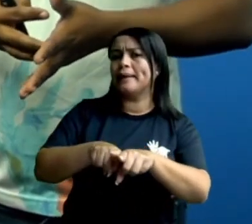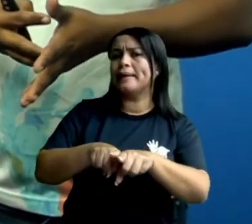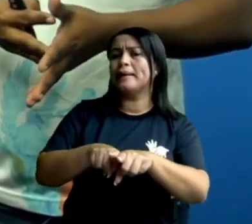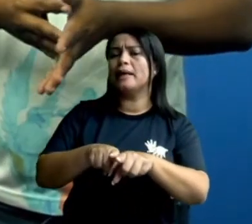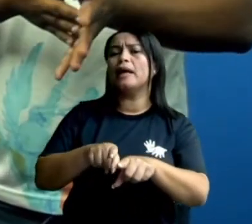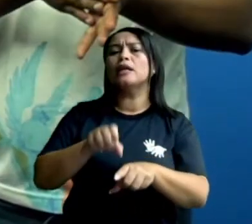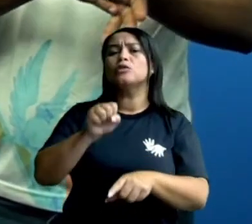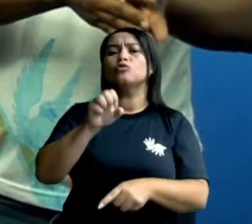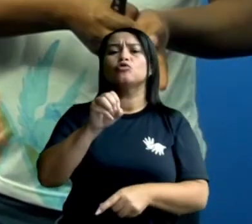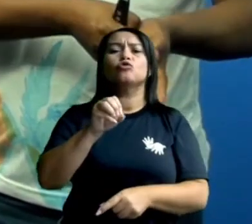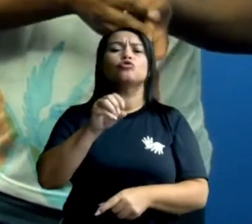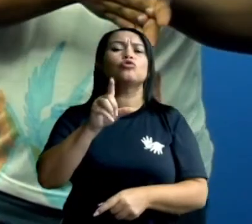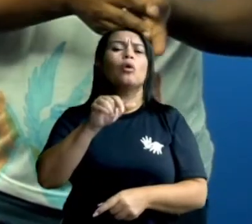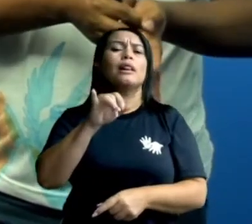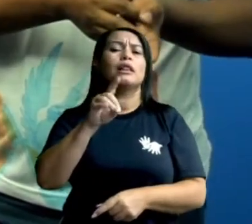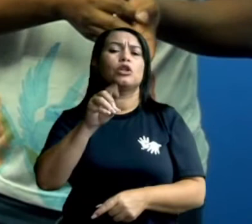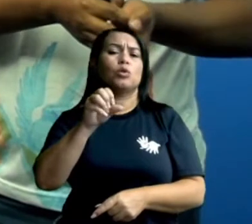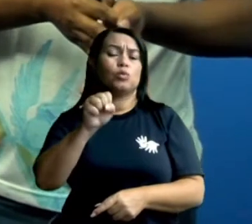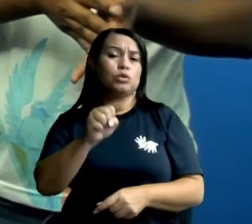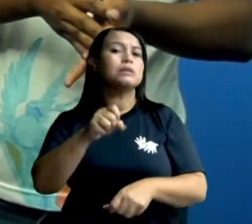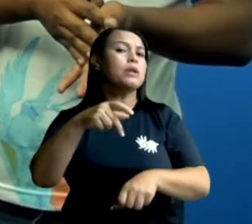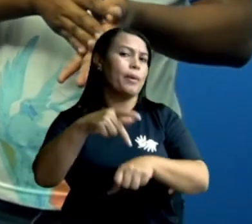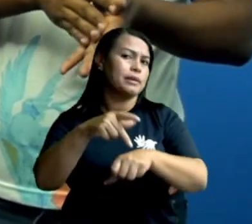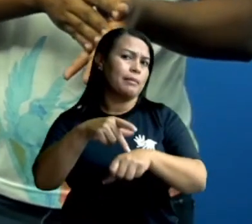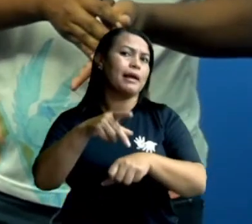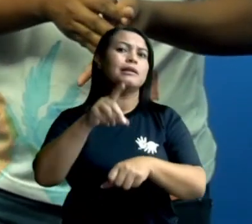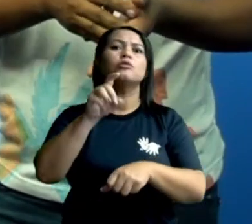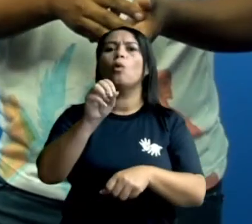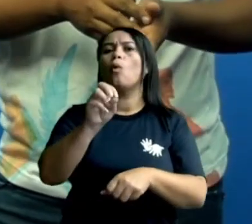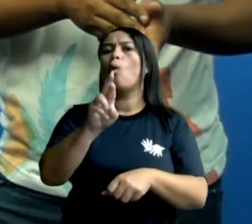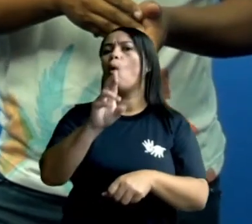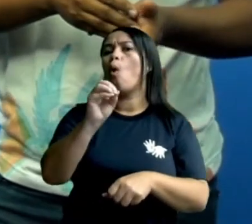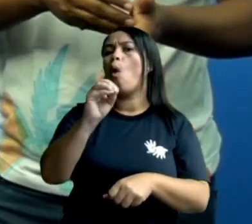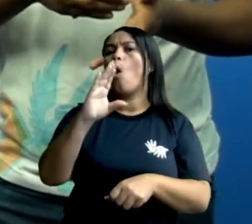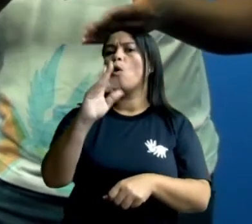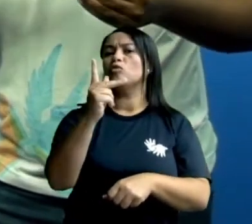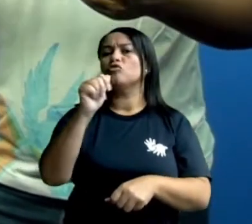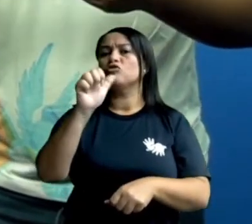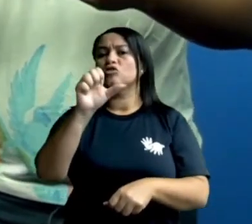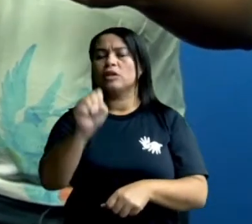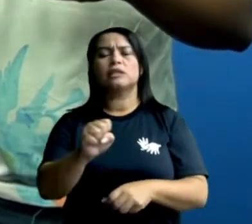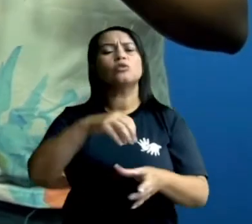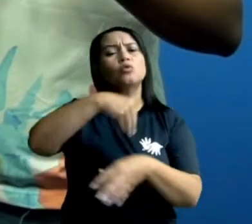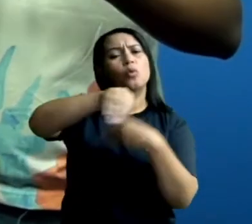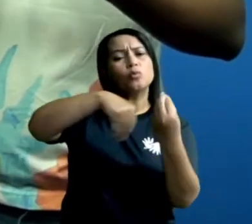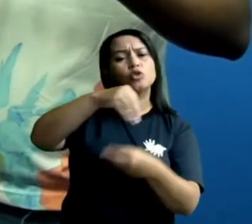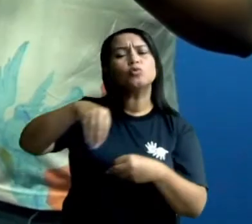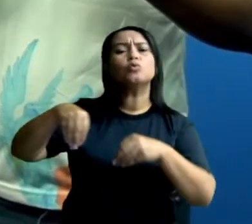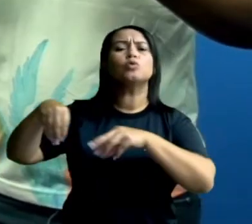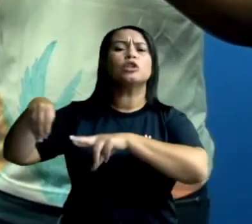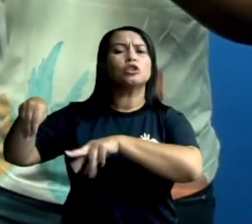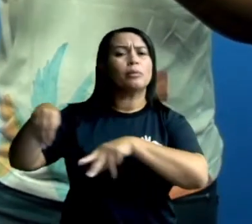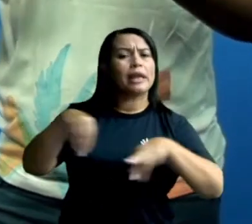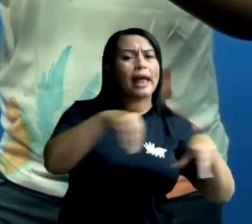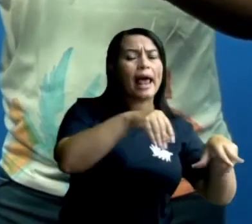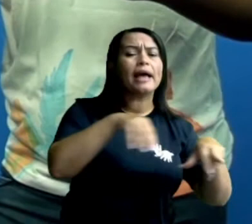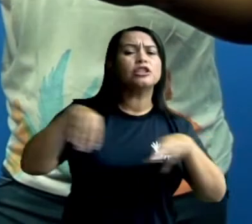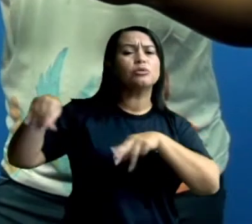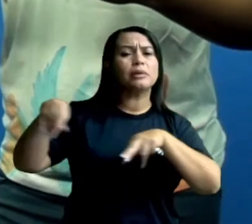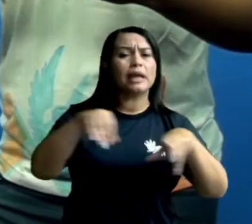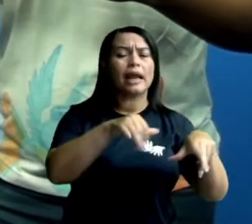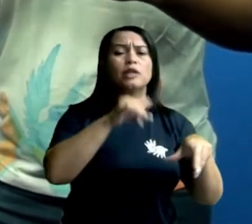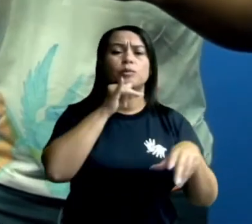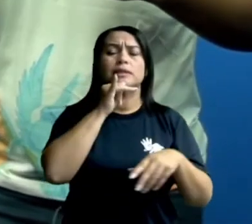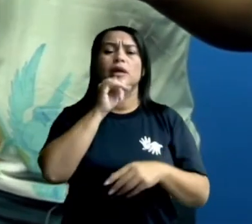Por exemplo disso, são as rochas. As rochas são misturas de minerais. Por exemplo, o granito é a mistura